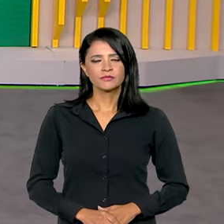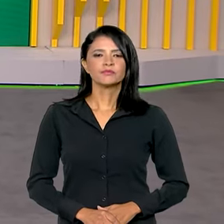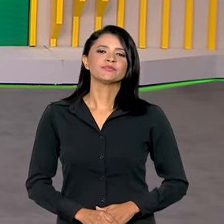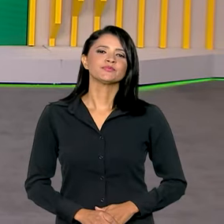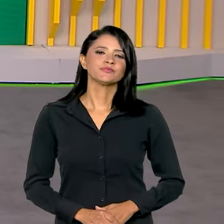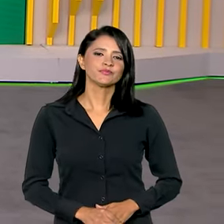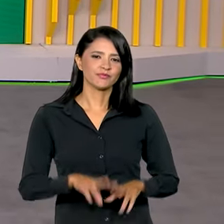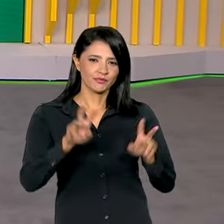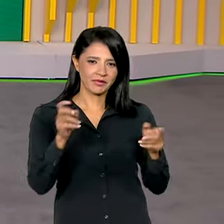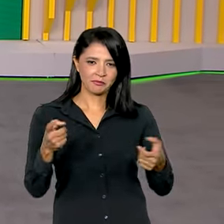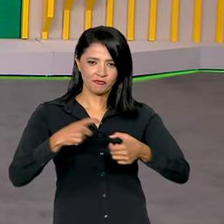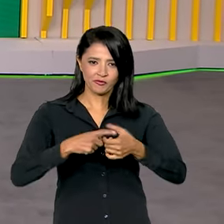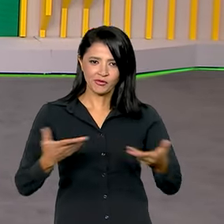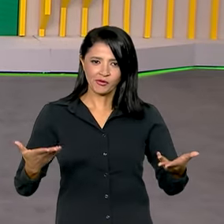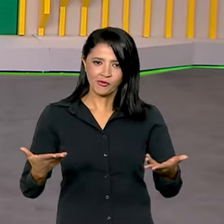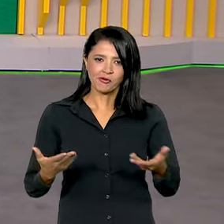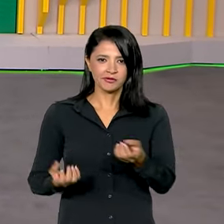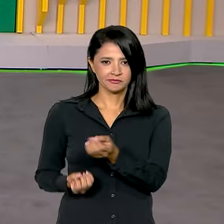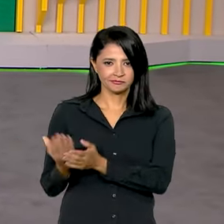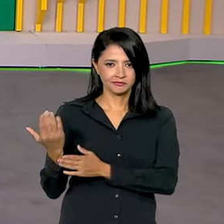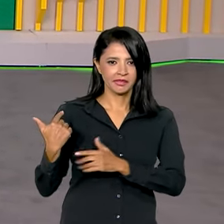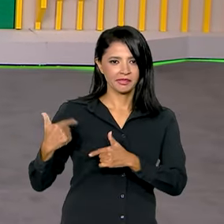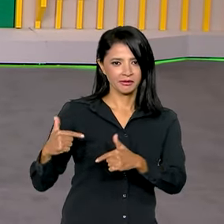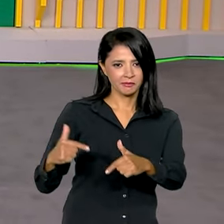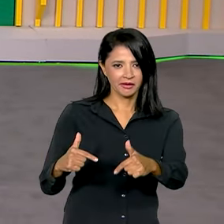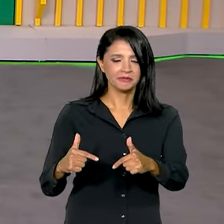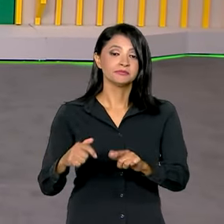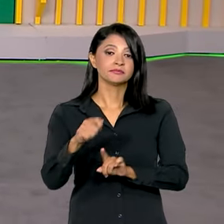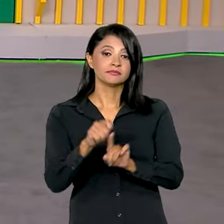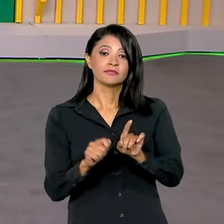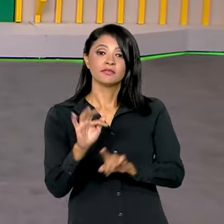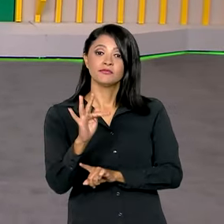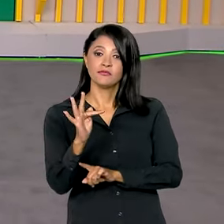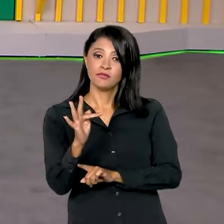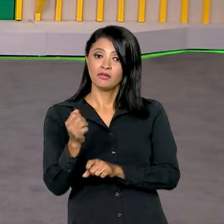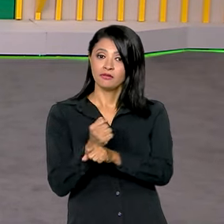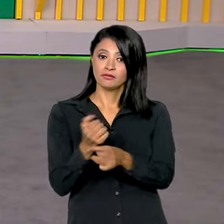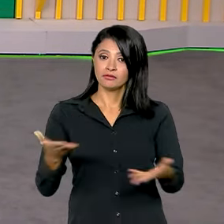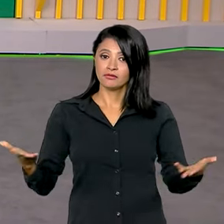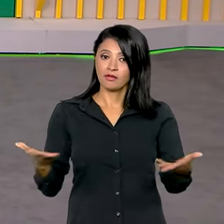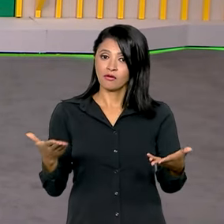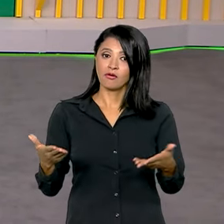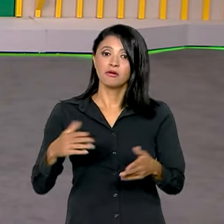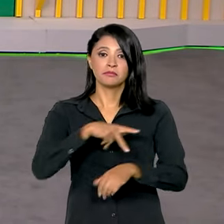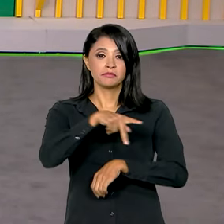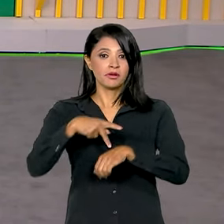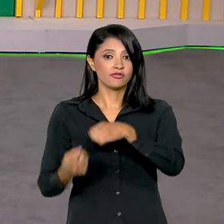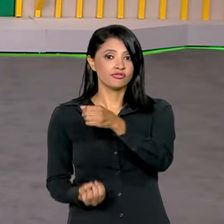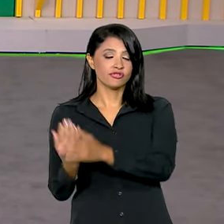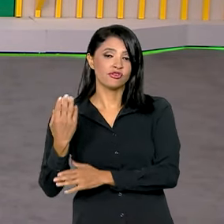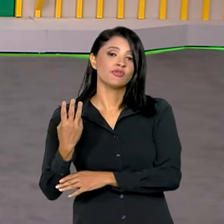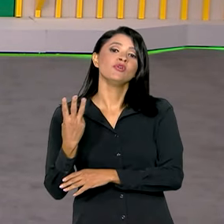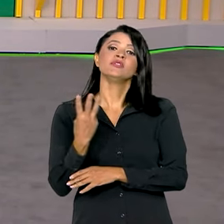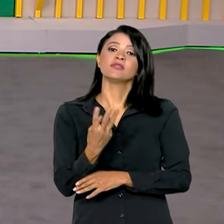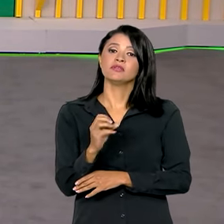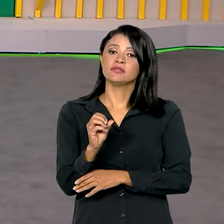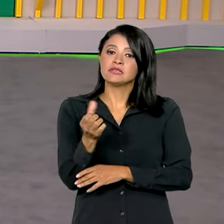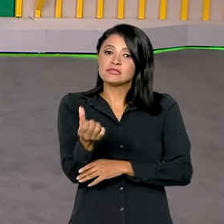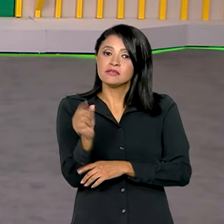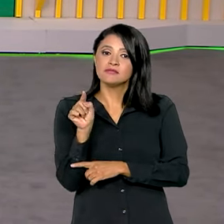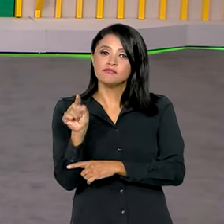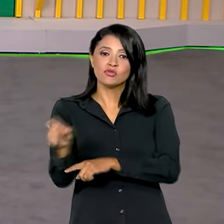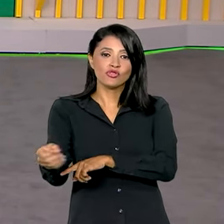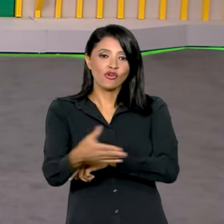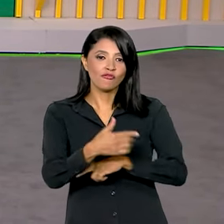A gente volta falando de geração de empregos. Em fevereiro deste ano, o país gerou 306 mil